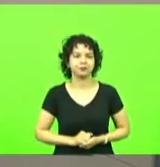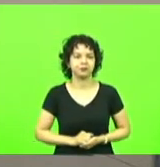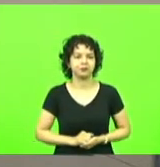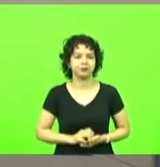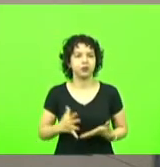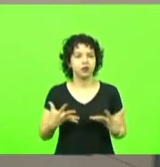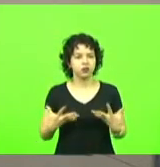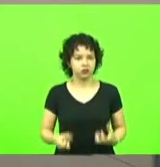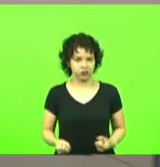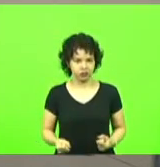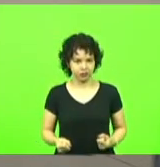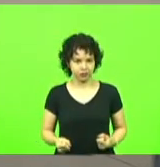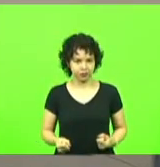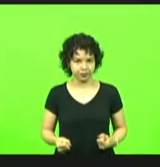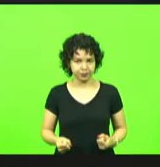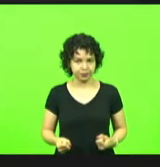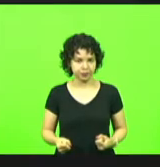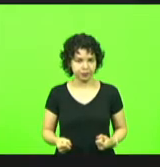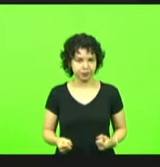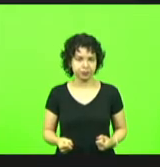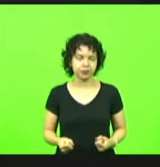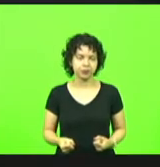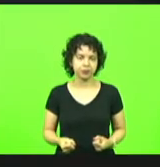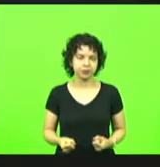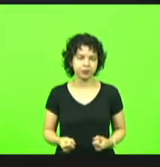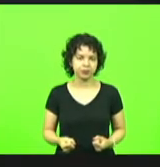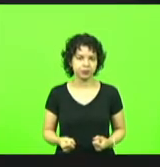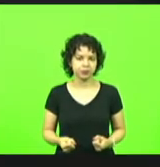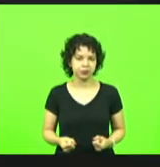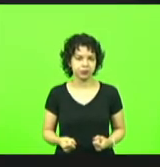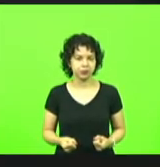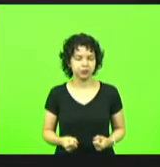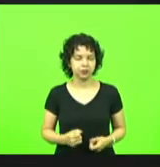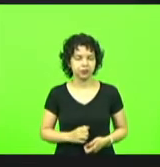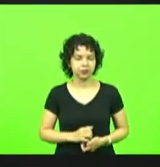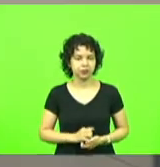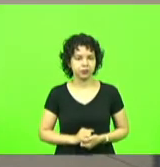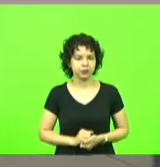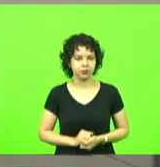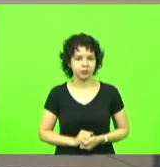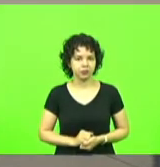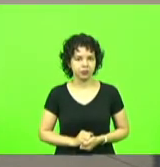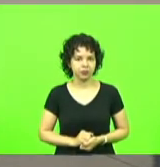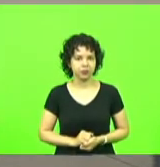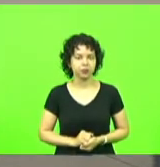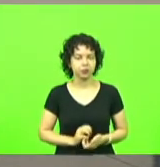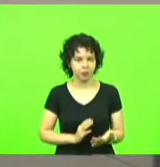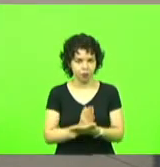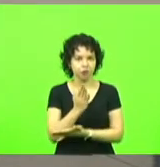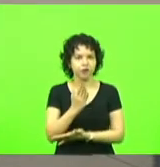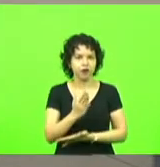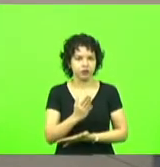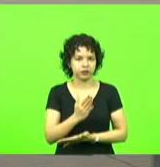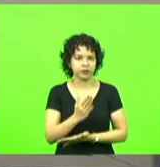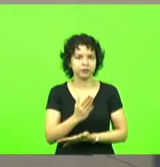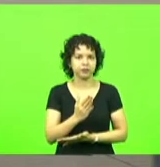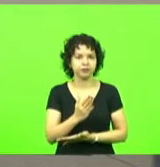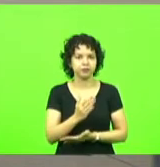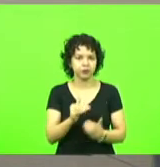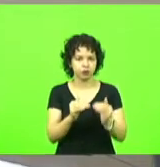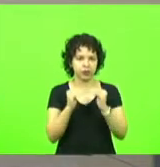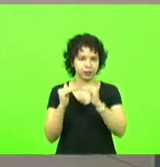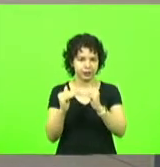contrários se manifestam está aprovado por